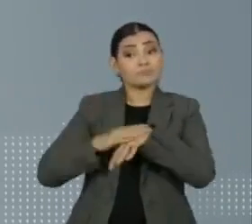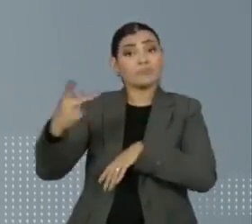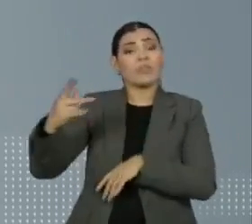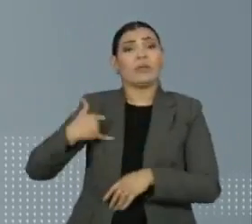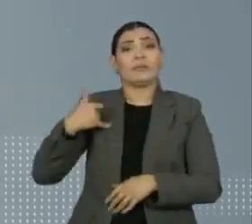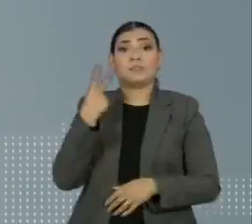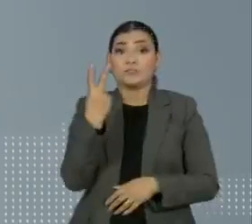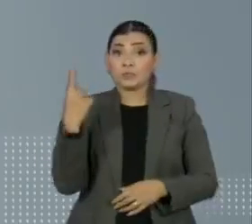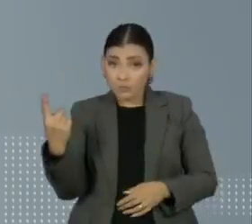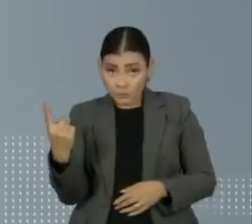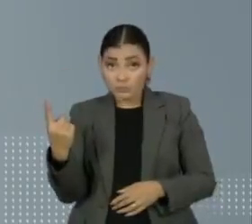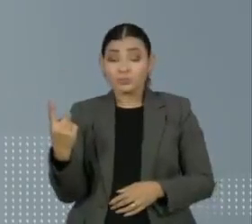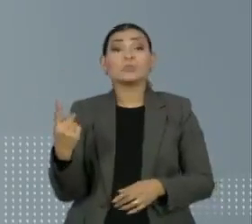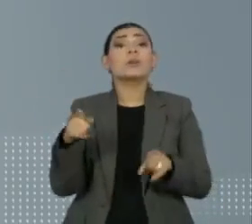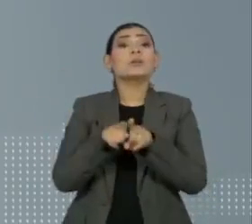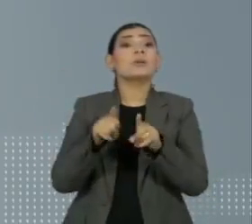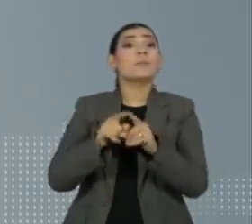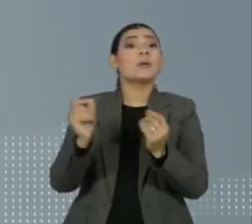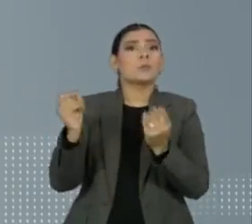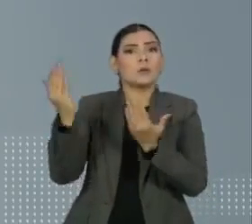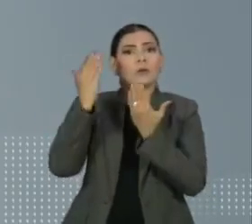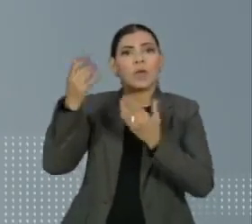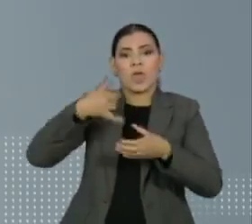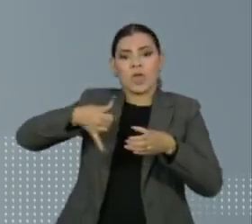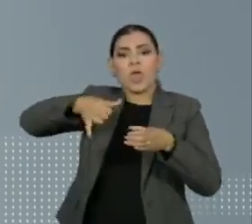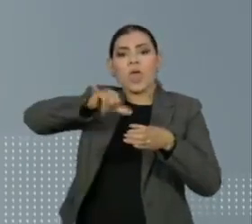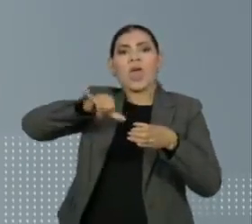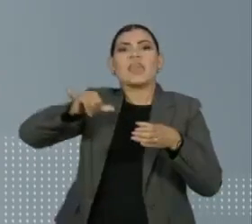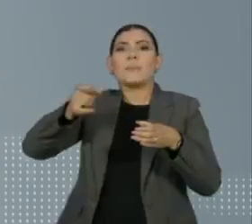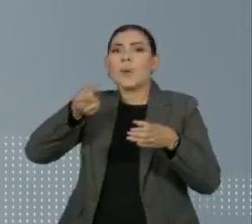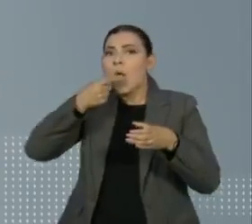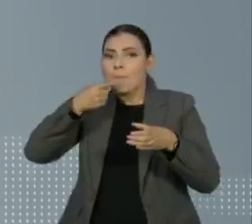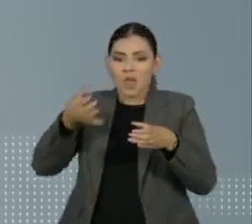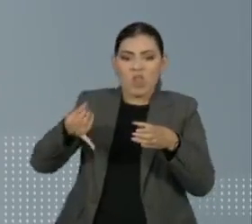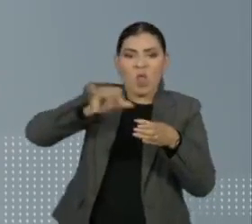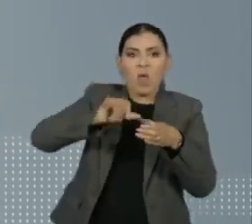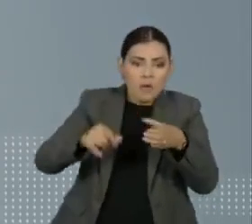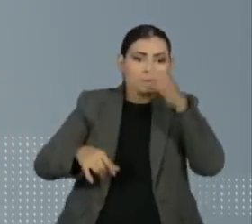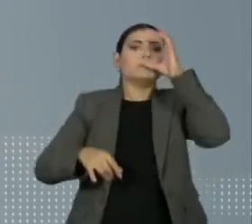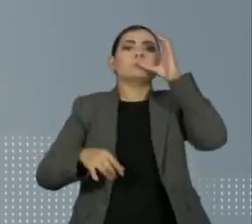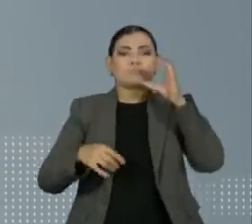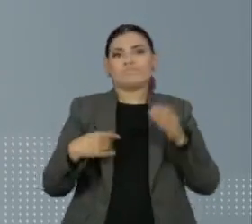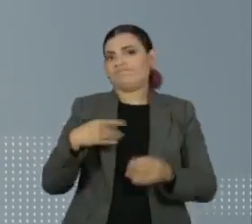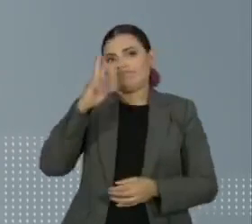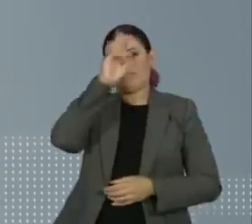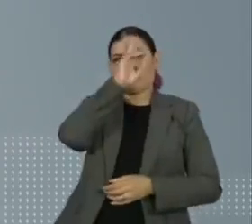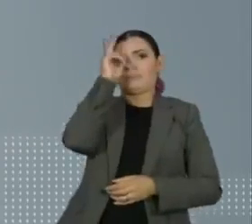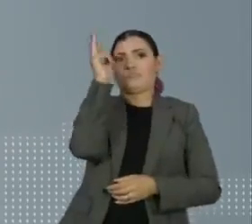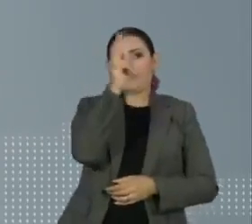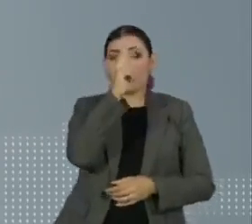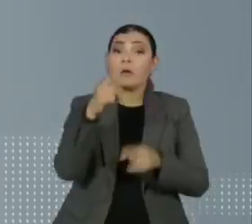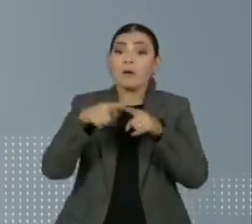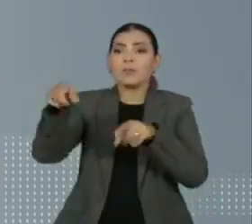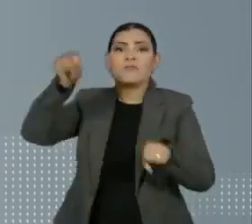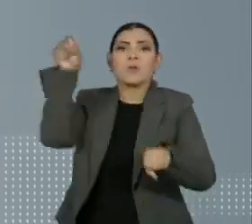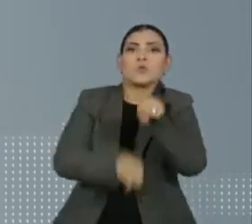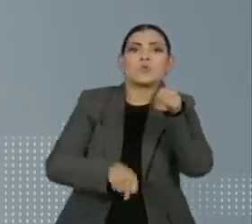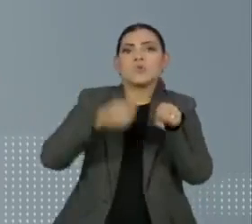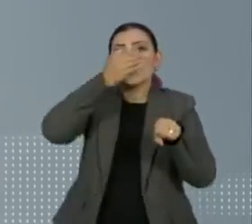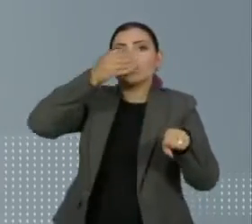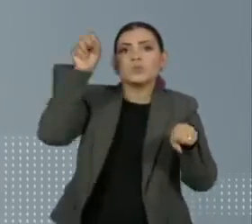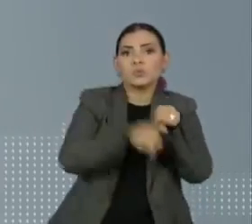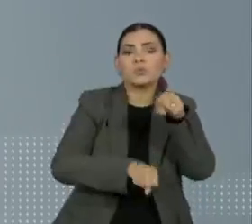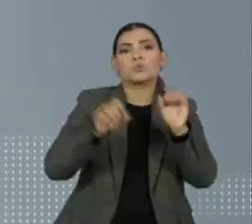21 anos e suspeita que foi drogada. O inquérito da polícia concluiu que Aranha cometeu estupro de